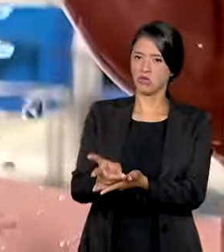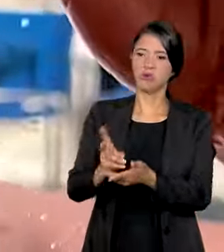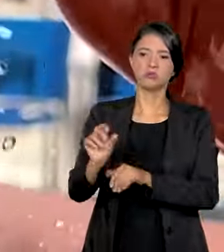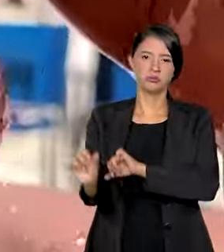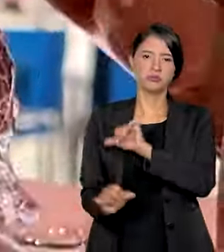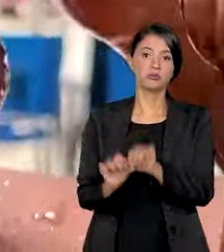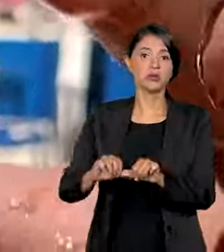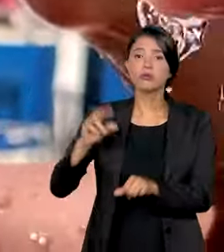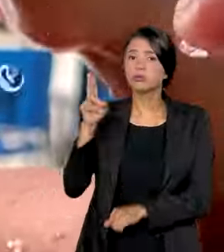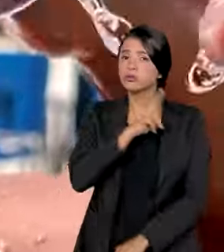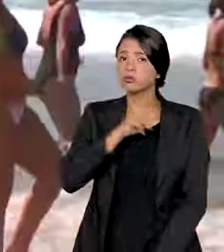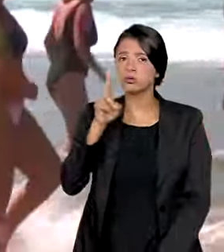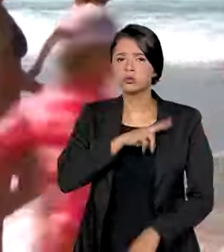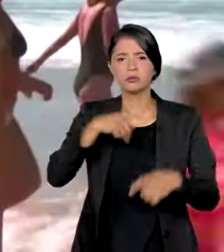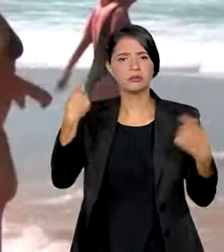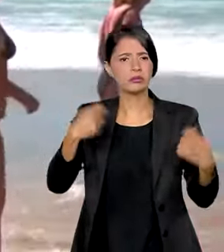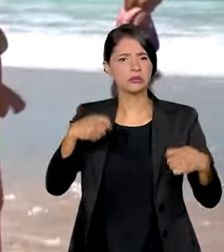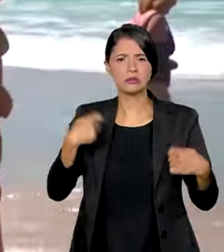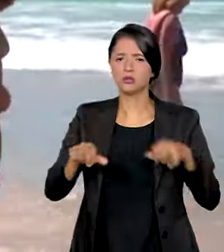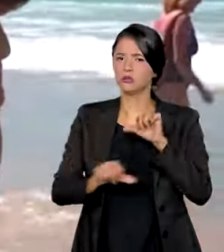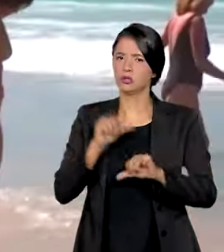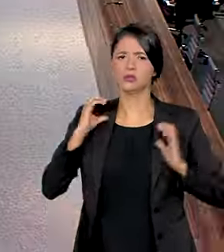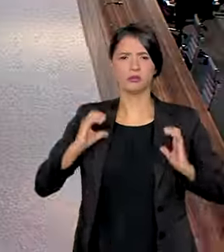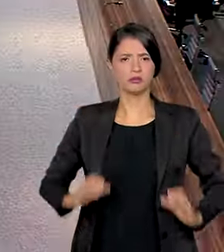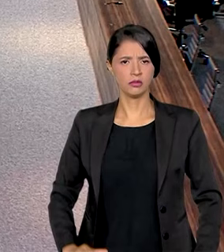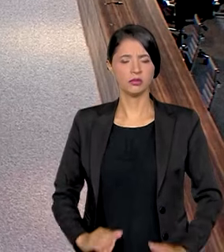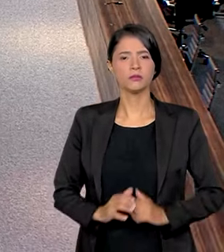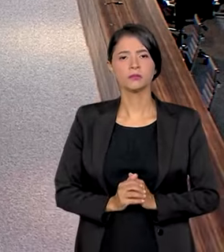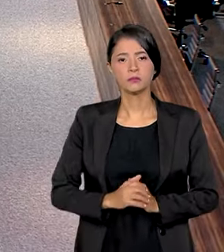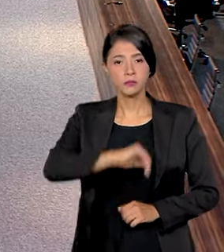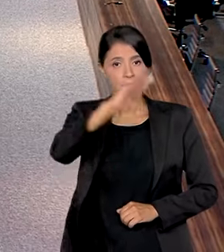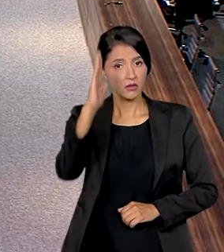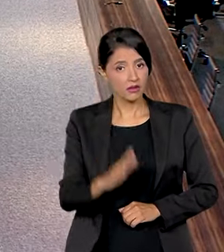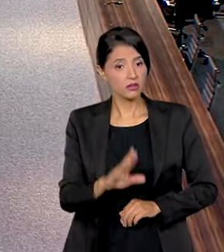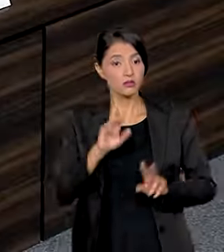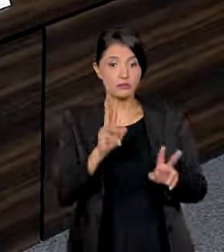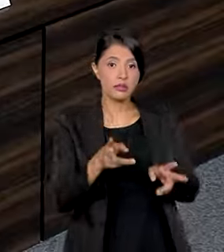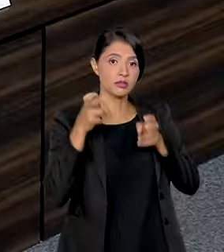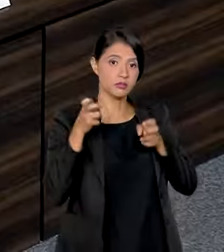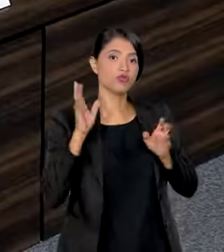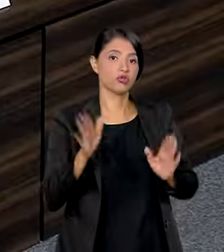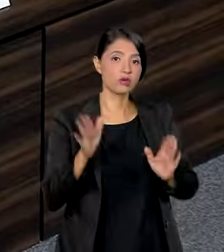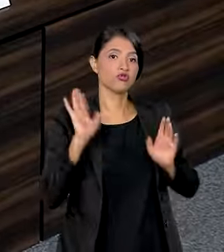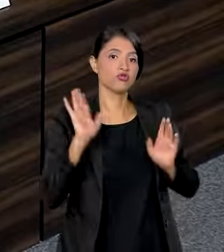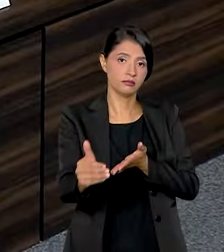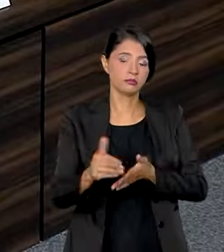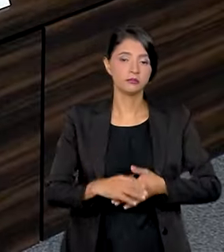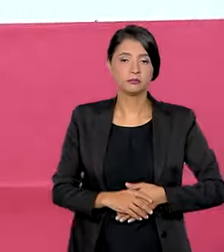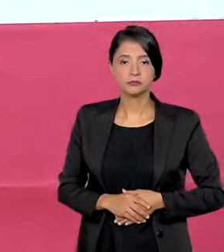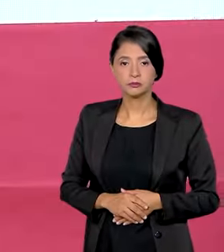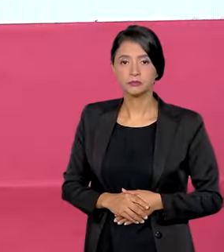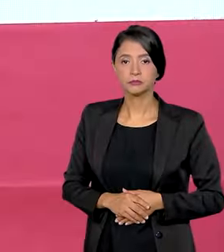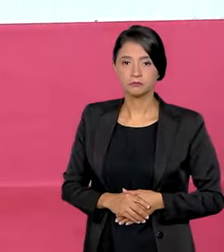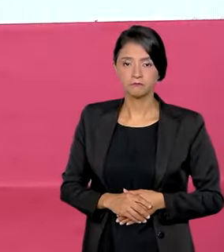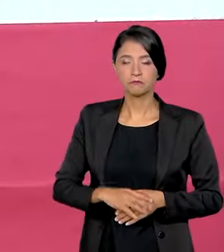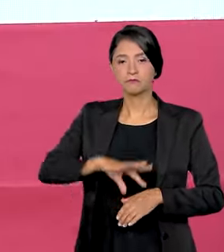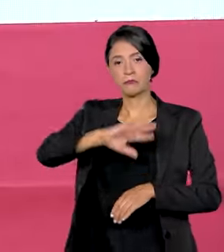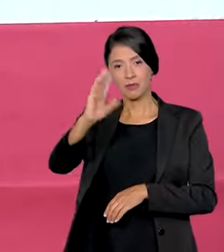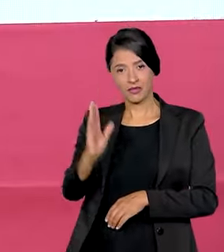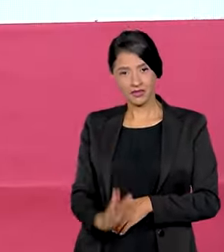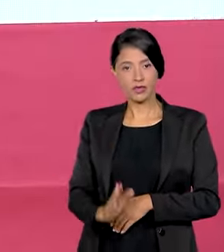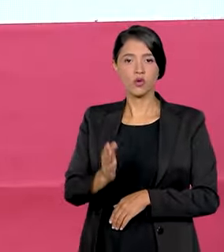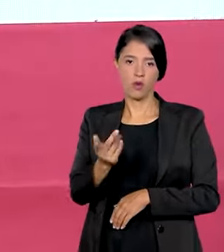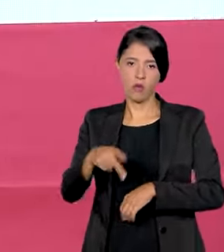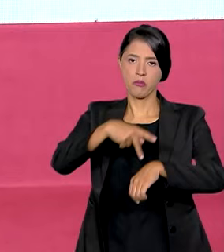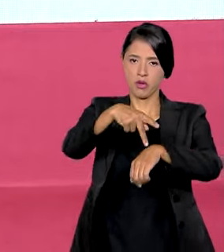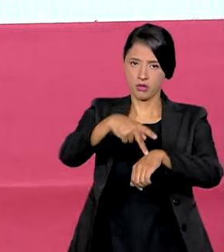mais o mesmo e é urgente uma mudança de postura. No Brasil, ficou claro que ela já começou. O Brasil é um dos poucos